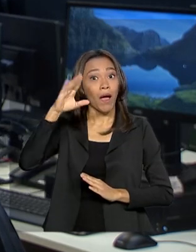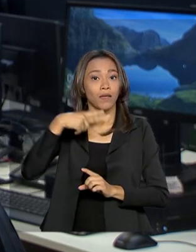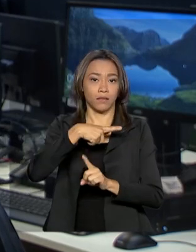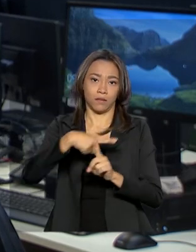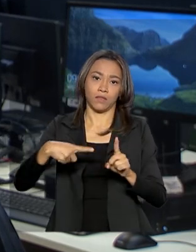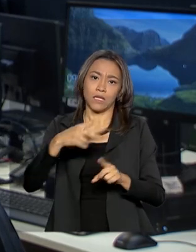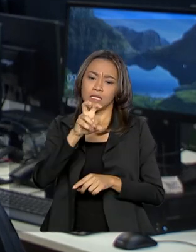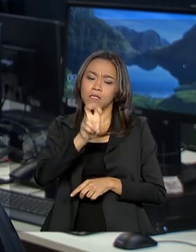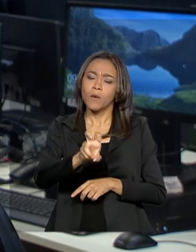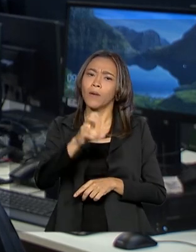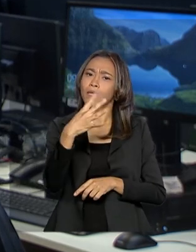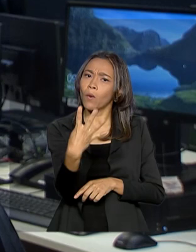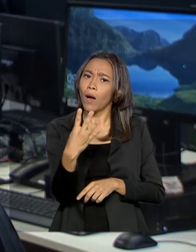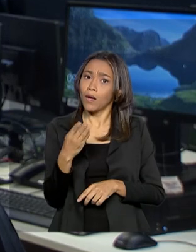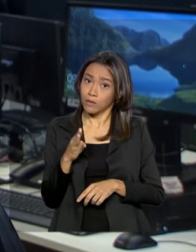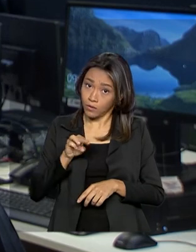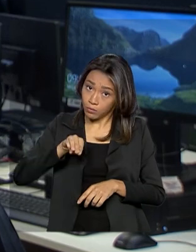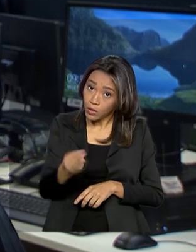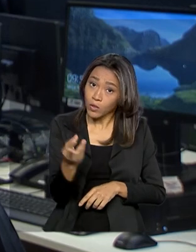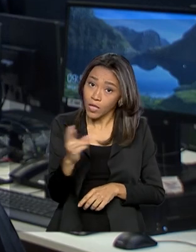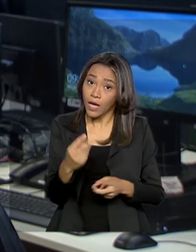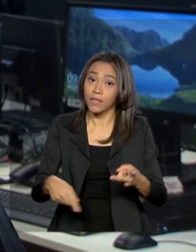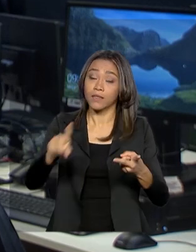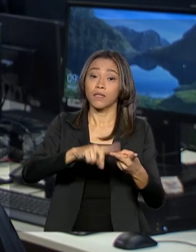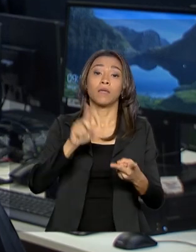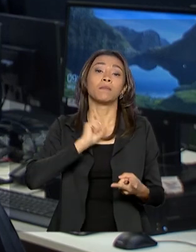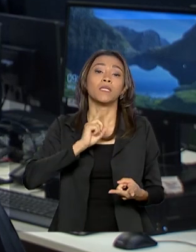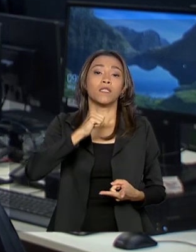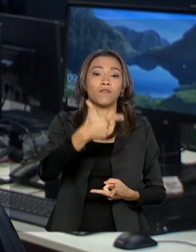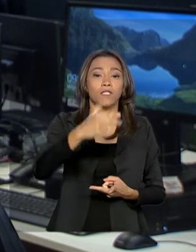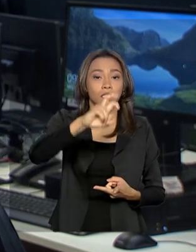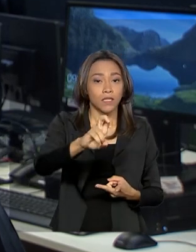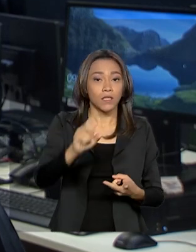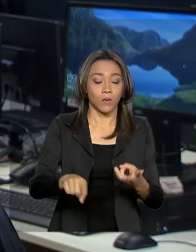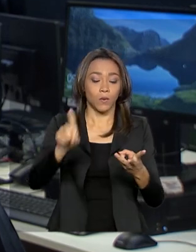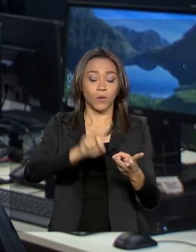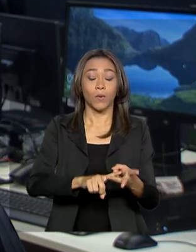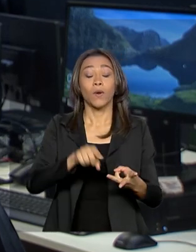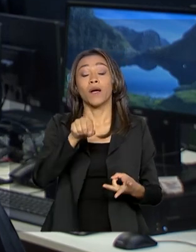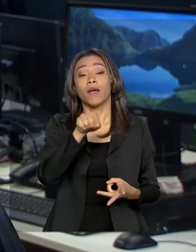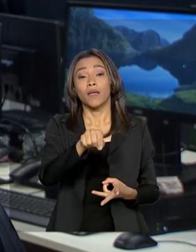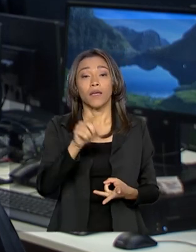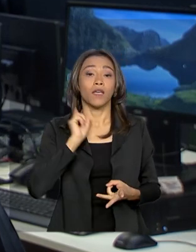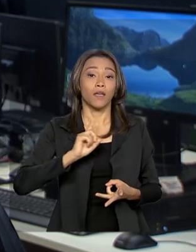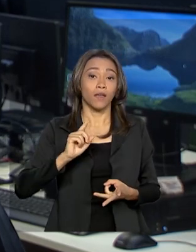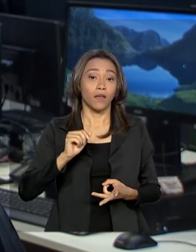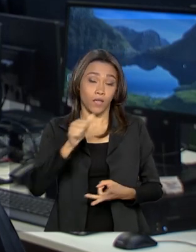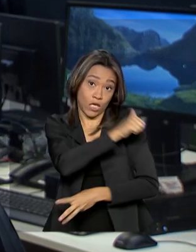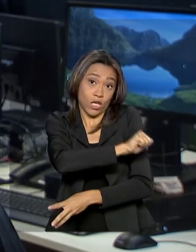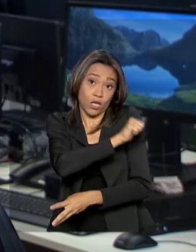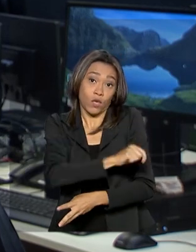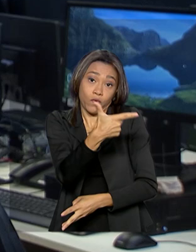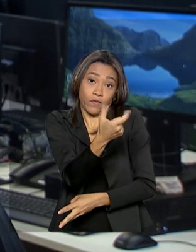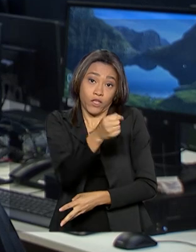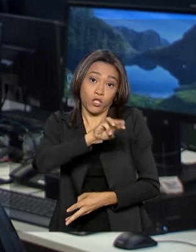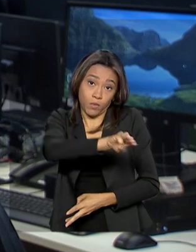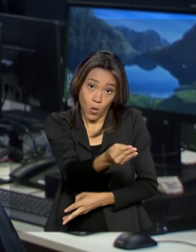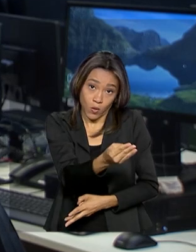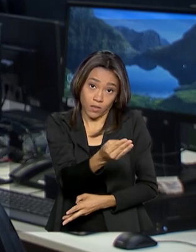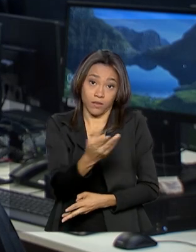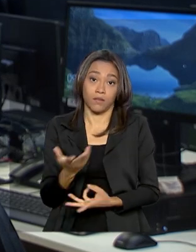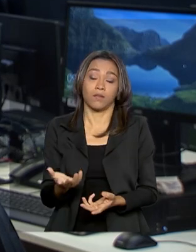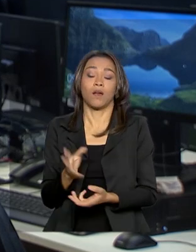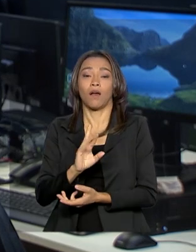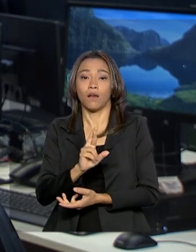milhões de reais. Minas Gerais, 25 e Rio de Janeiro, 20 milhões. Em 2018, o SUS